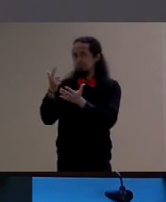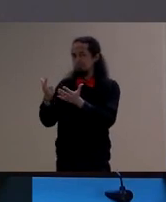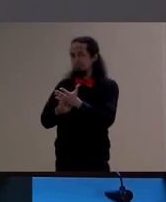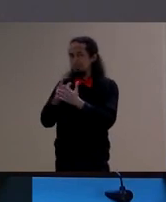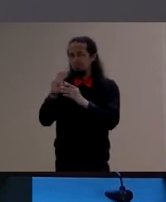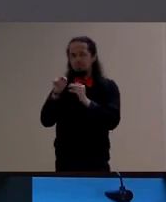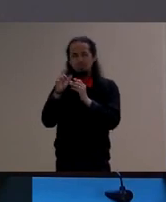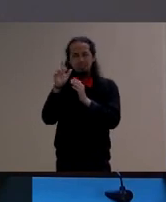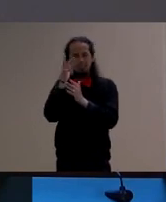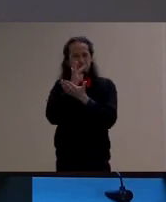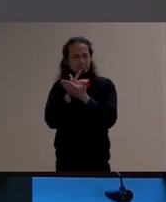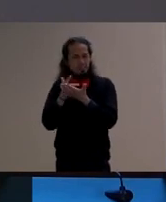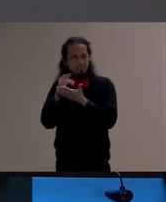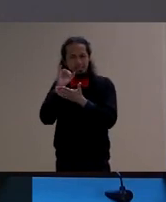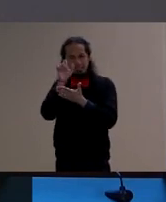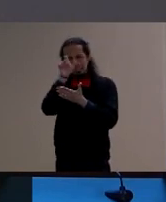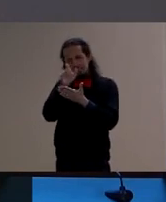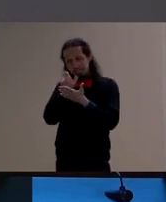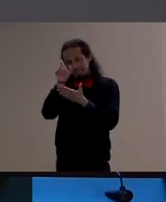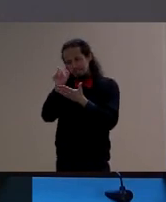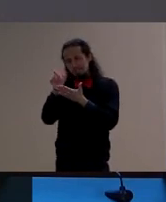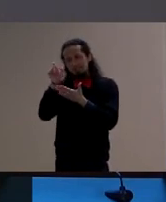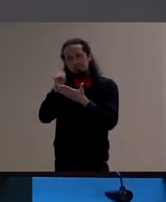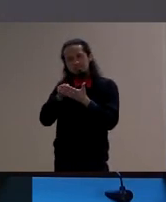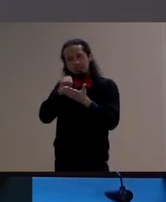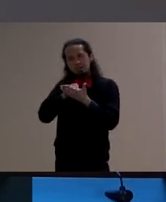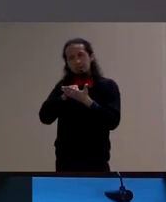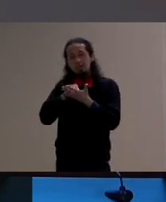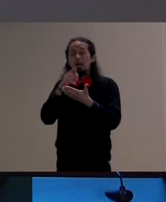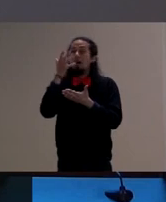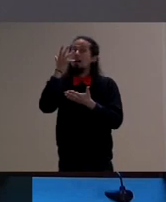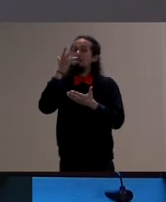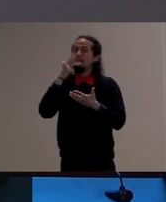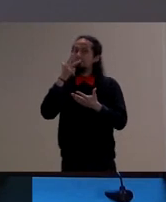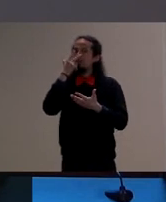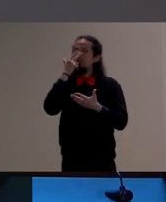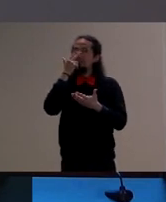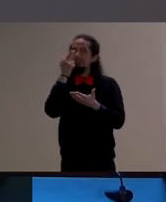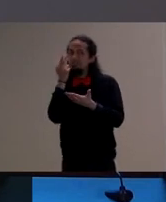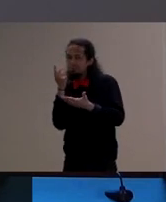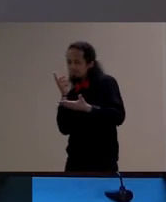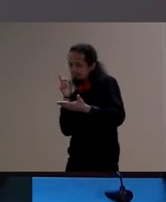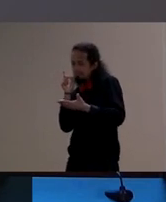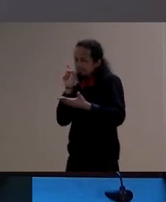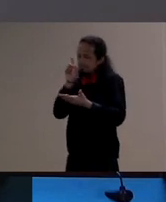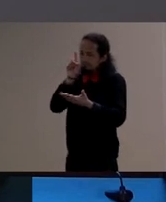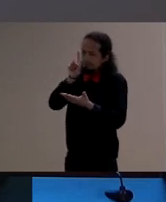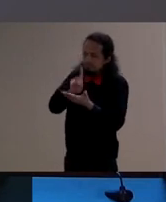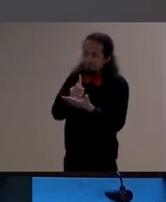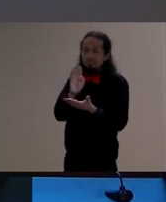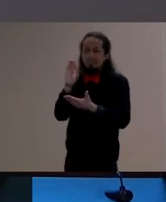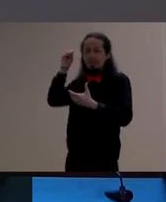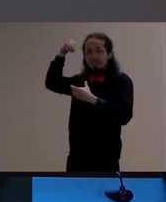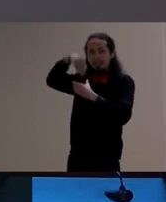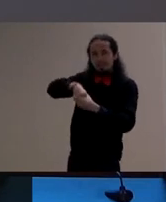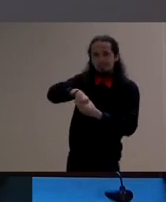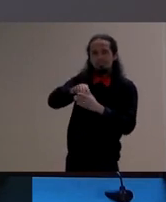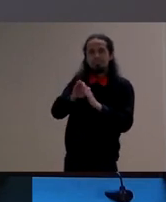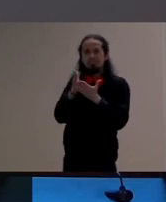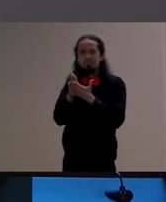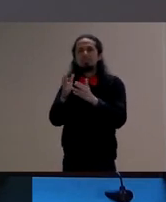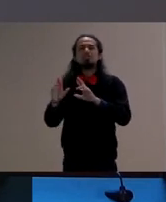sentem a criança mistura-se com os personagens de maneira muito mais íntima do que o adulto